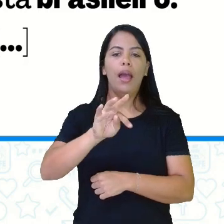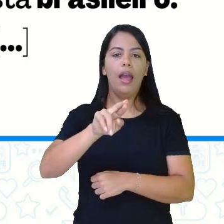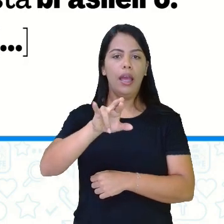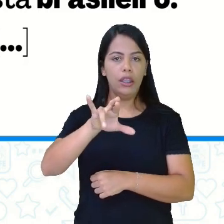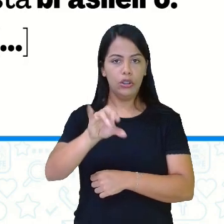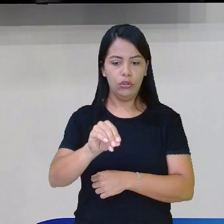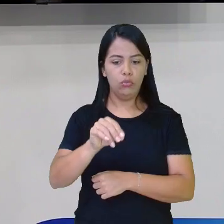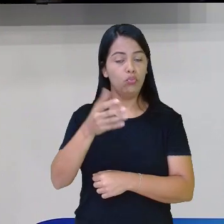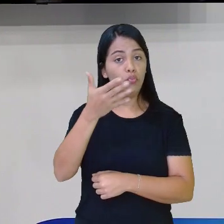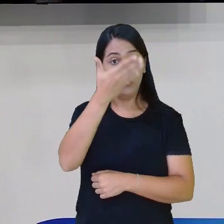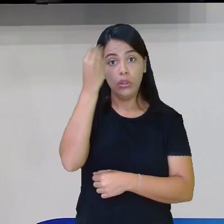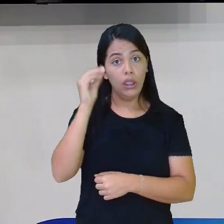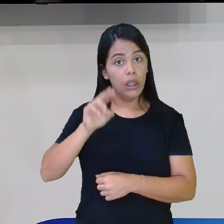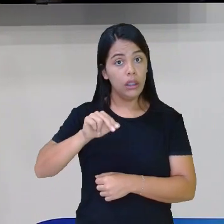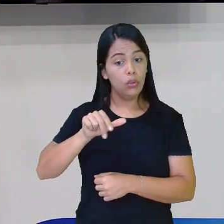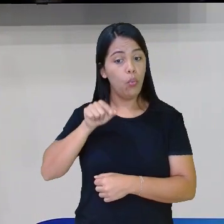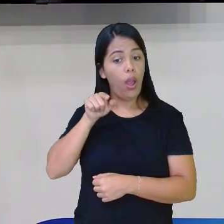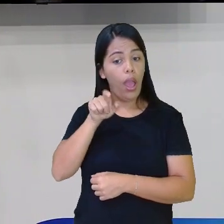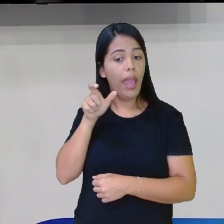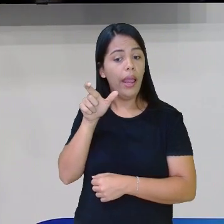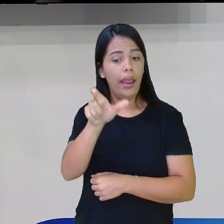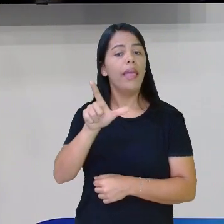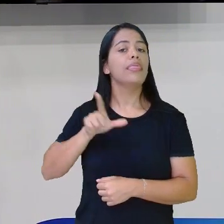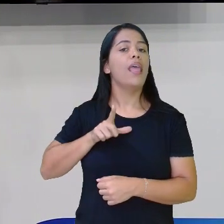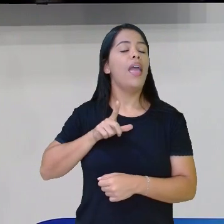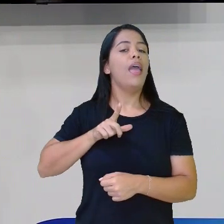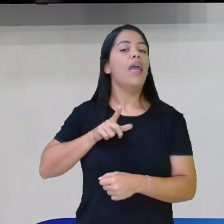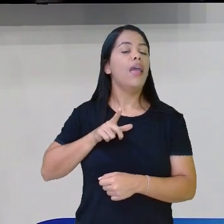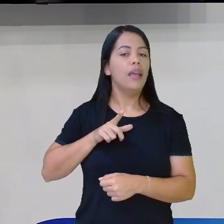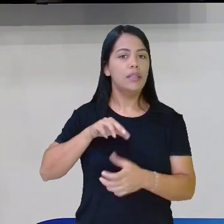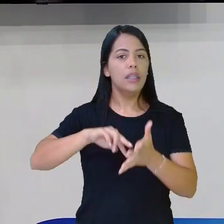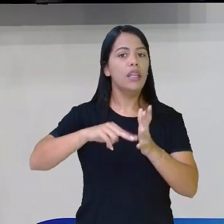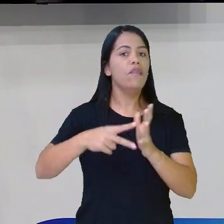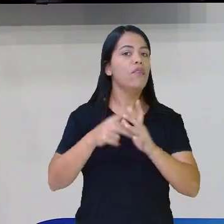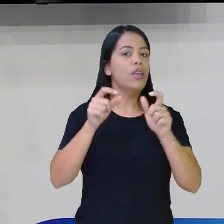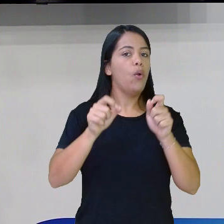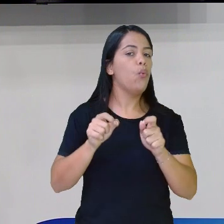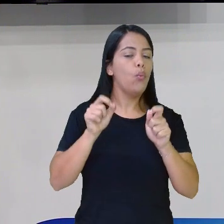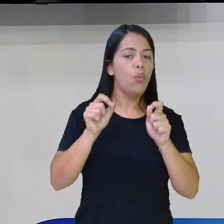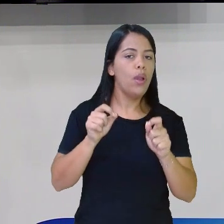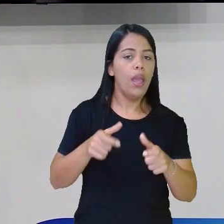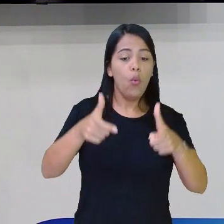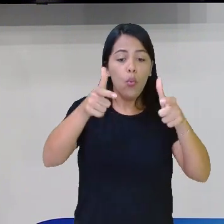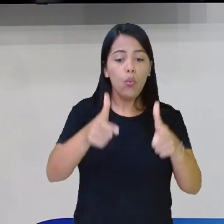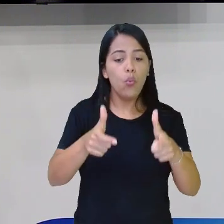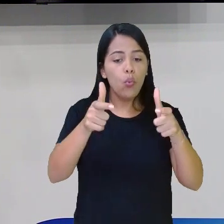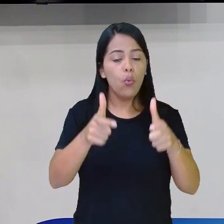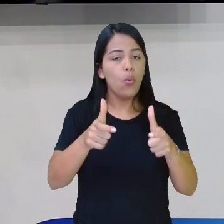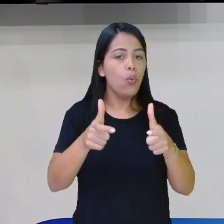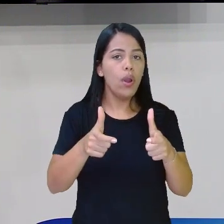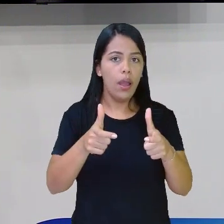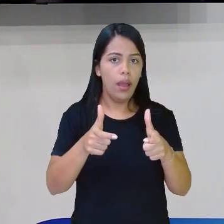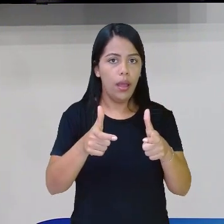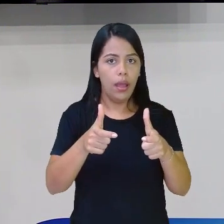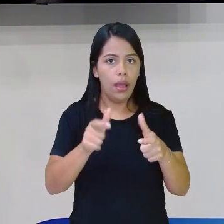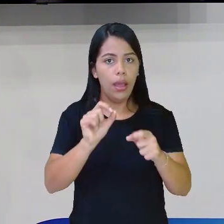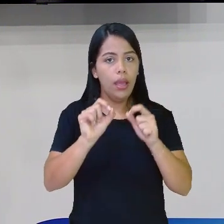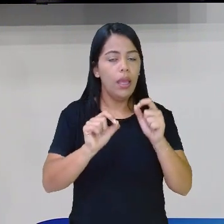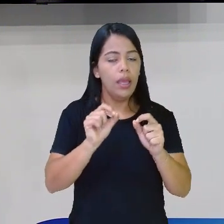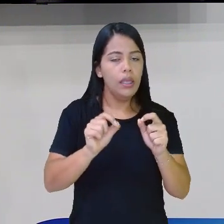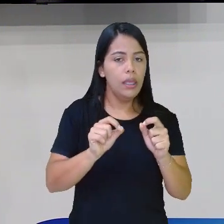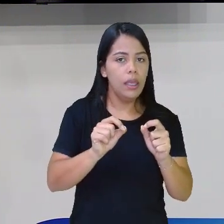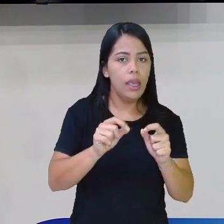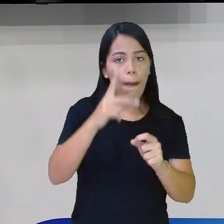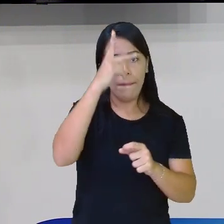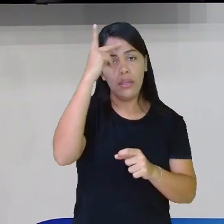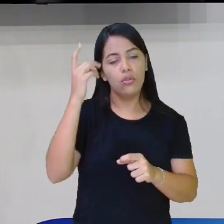esqueça que esses adjetivos se referem ao lugar de onde a pessoa ou o objeto é, tá